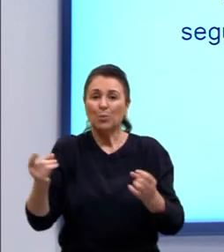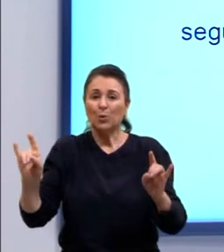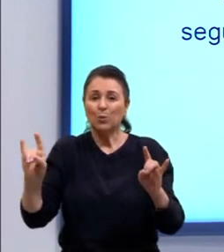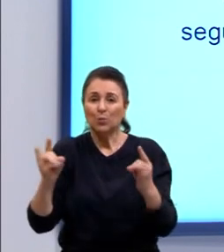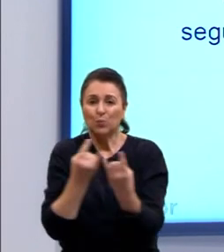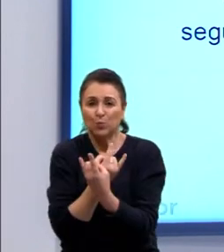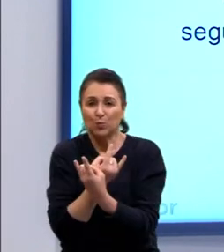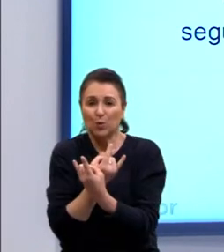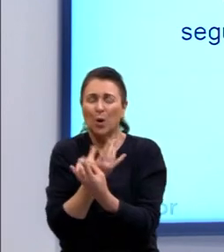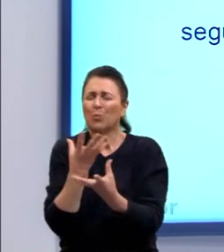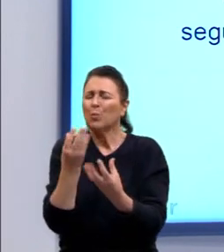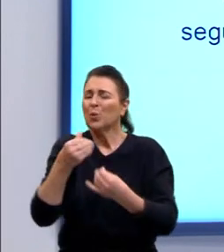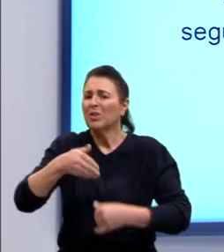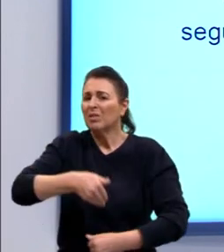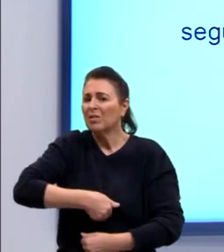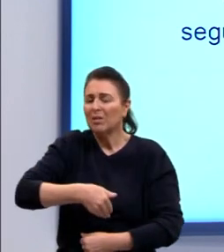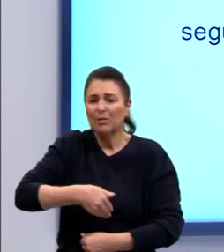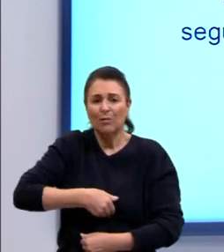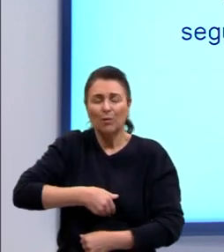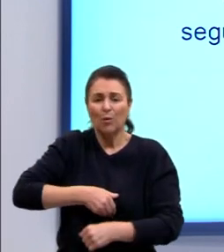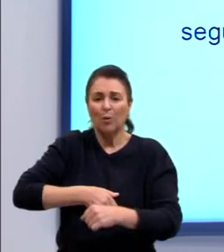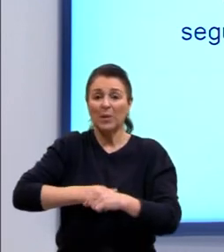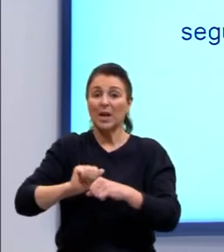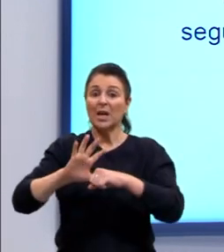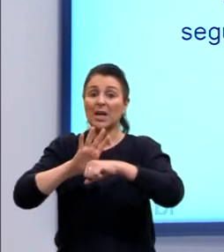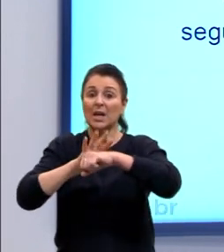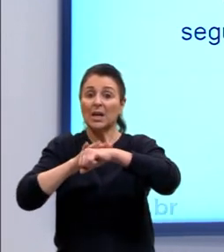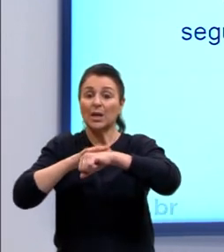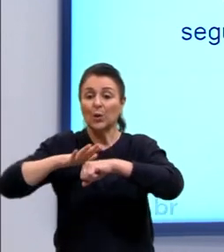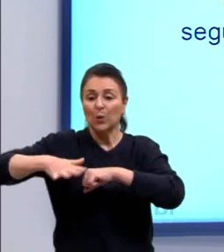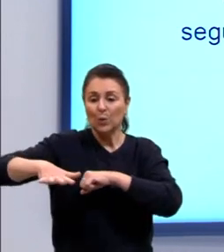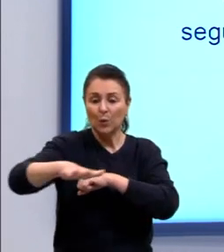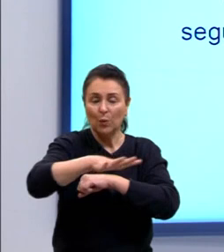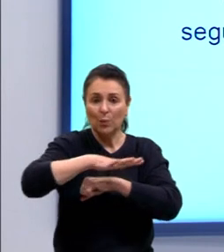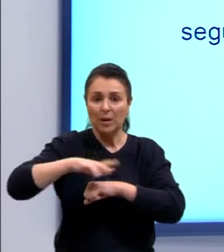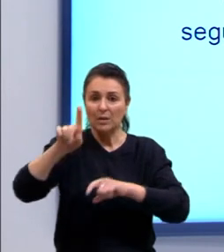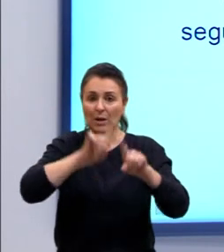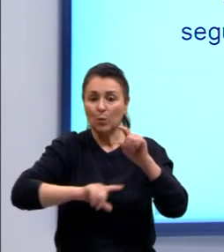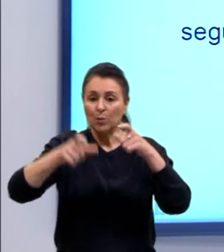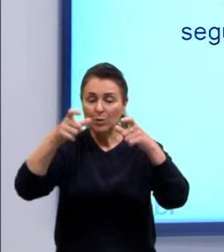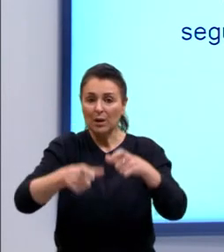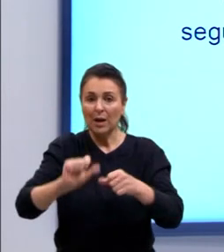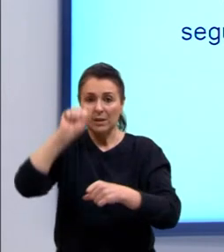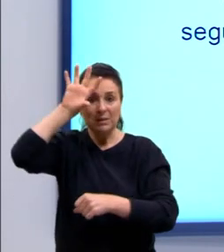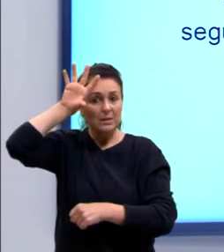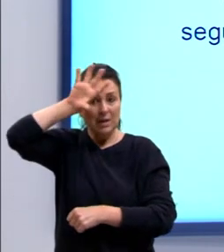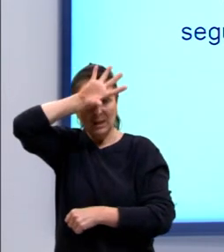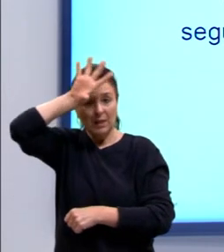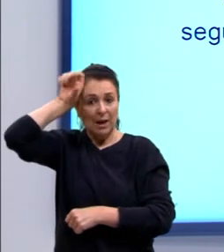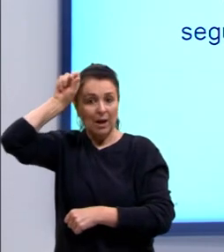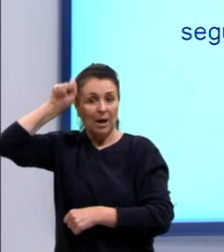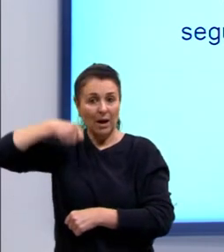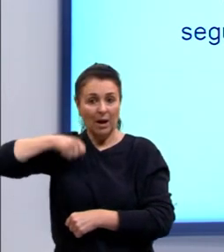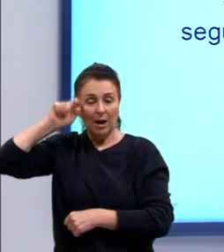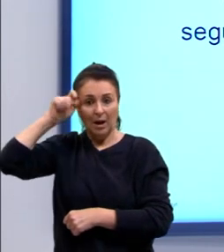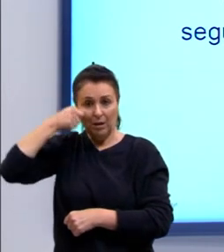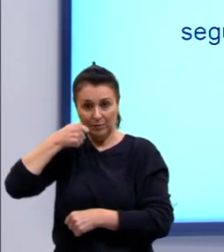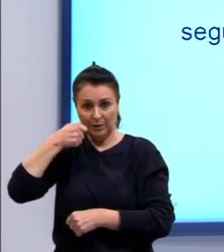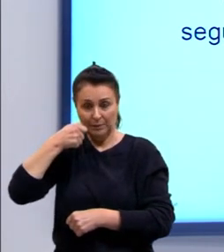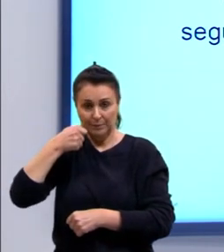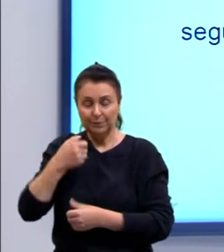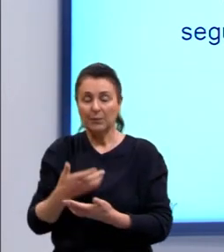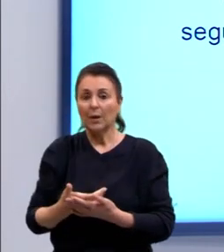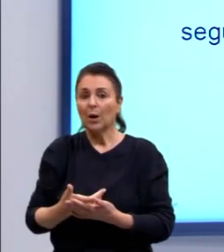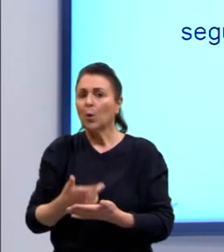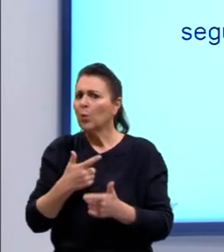graves surtos de fome e epidemias em certas partes da África, no início da era colonial. Então, o que ele está colocando aqui? Que o